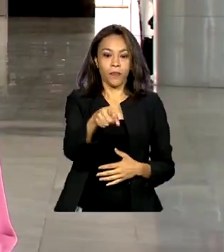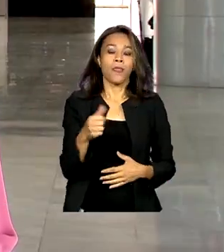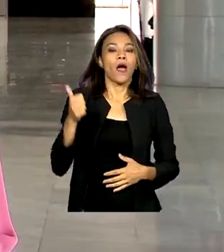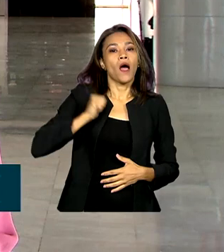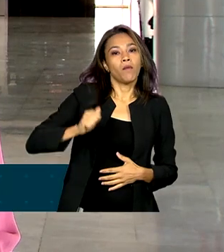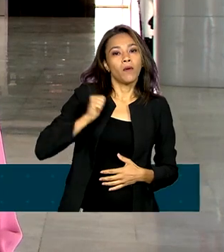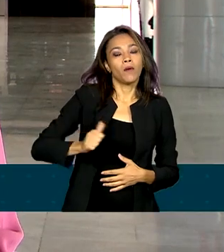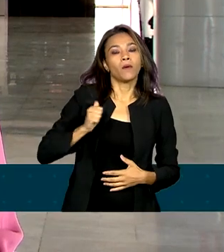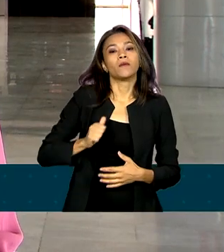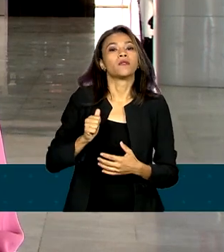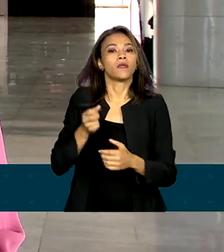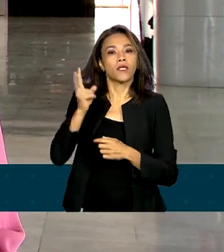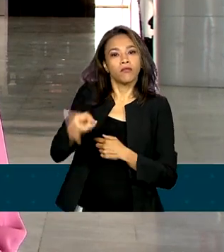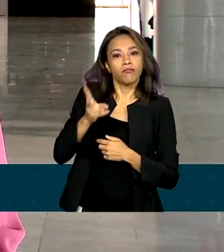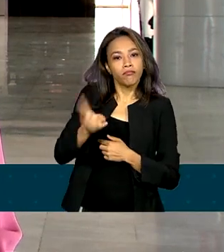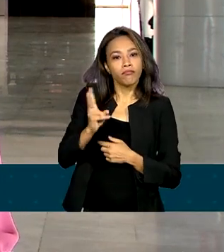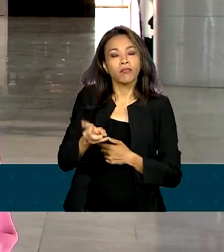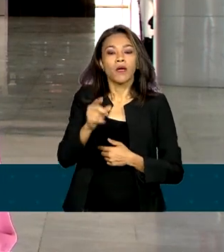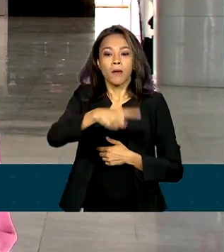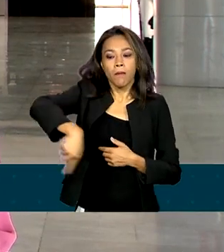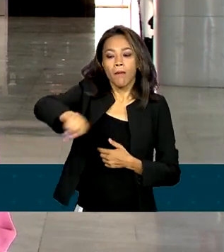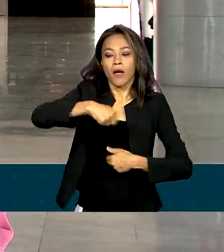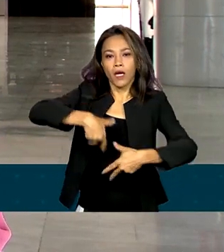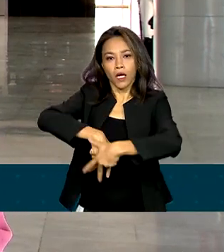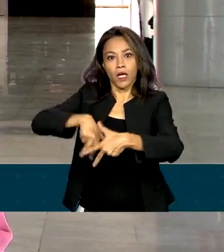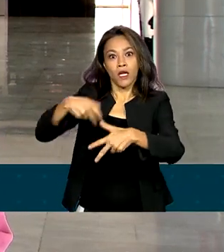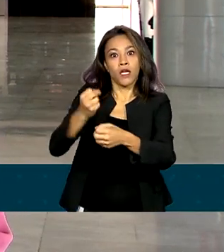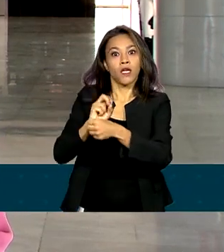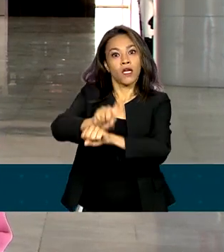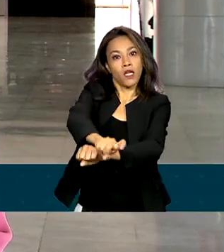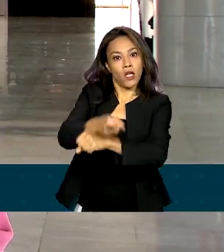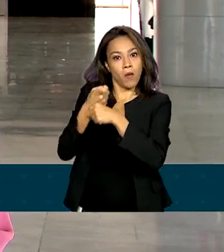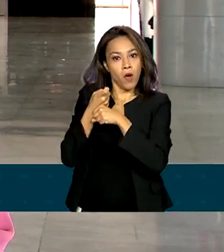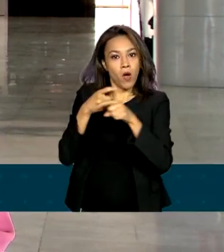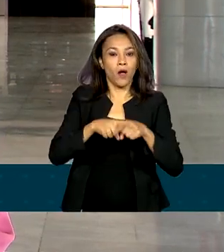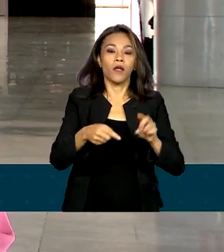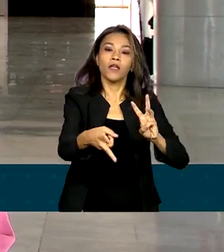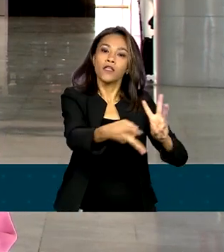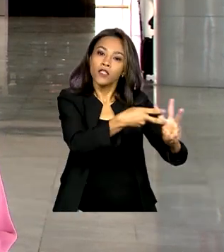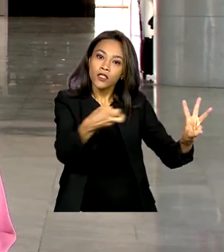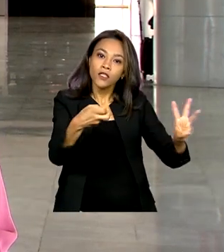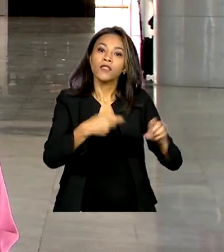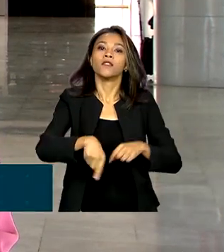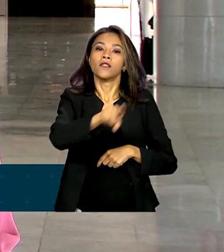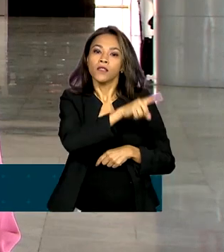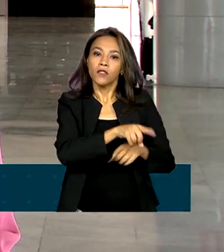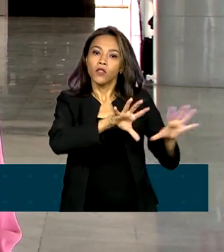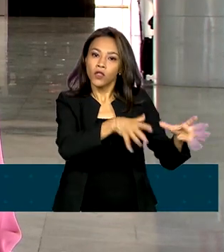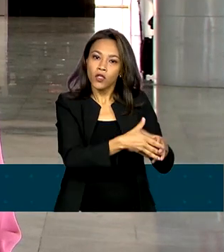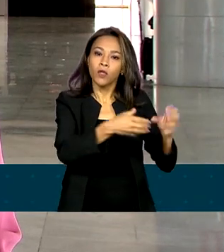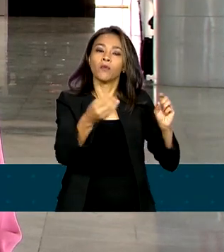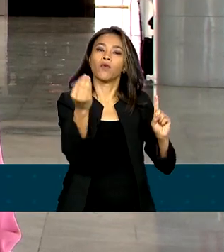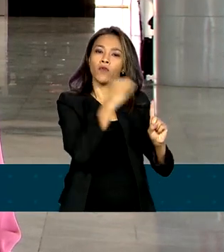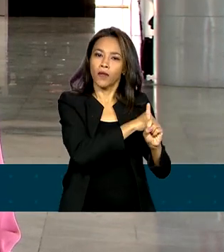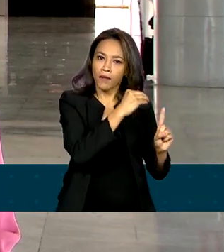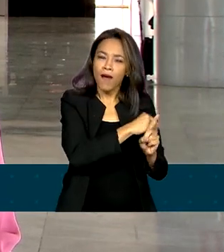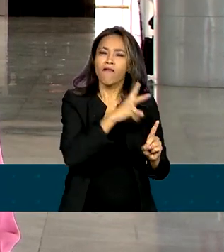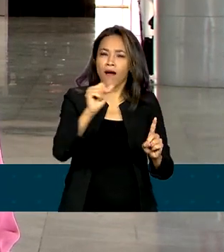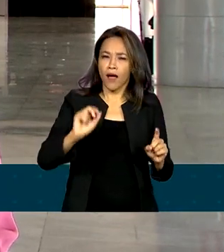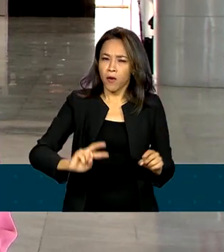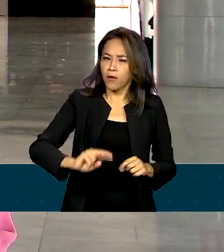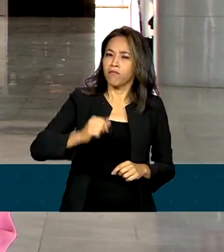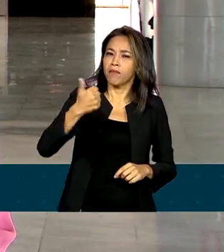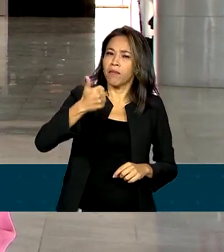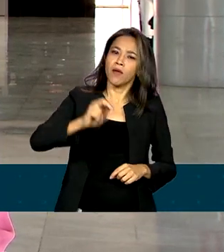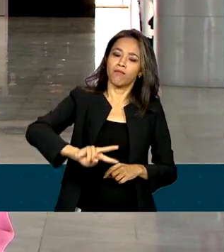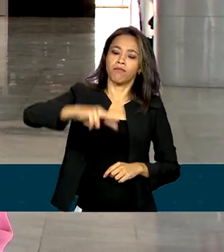voltada para estudantes quilombolas, indígenas e em situação de vulnerabilidade, vai ganhar o primeiro reajuste,